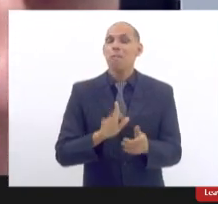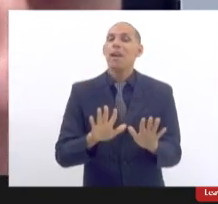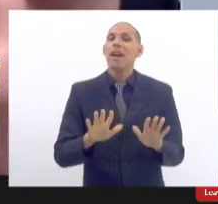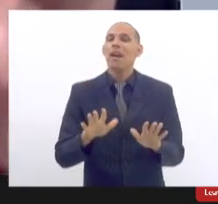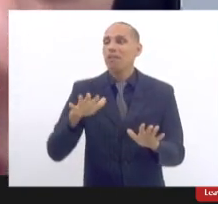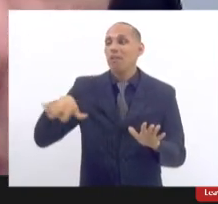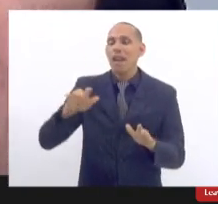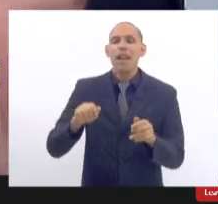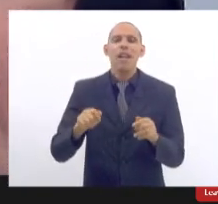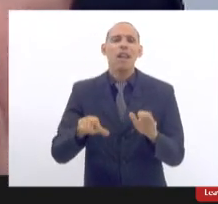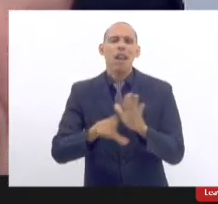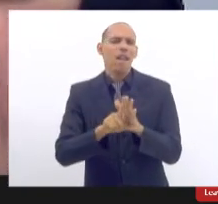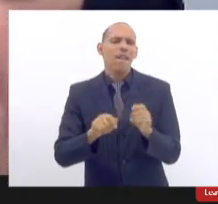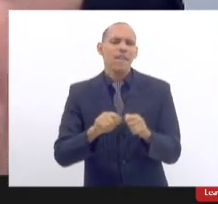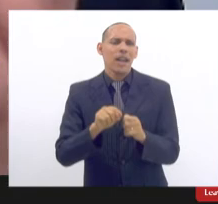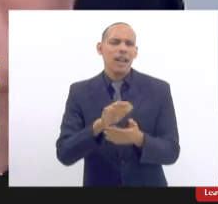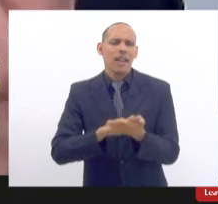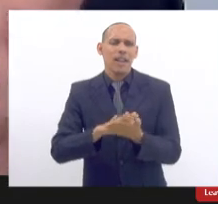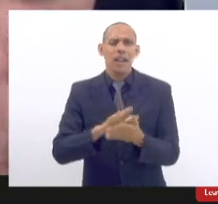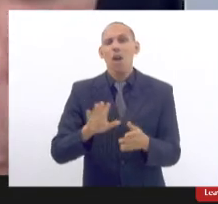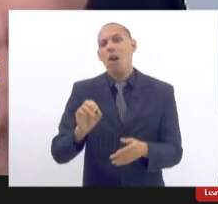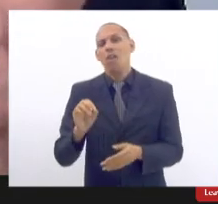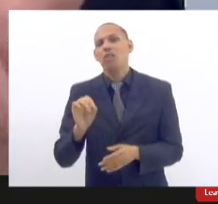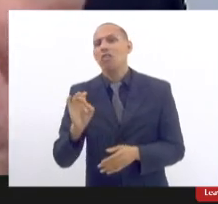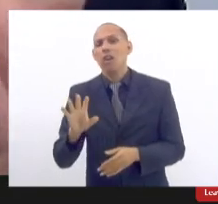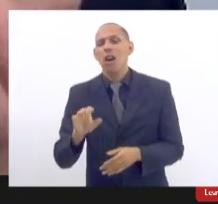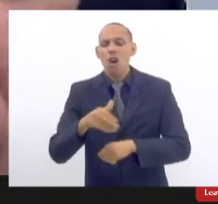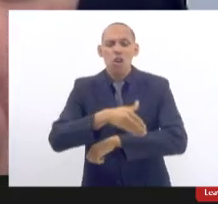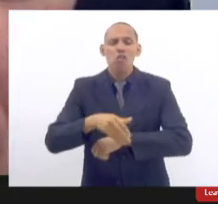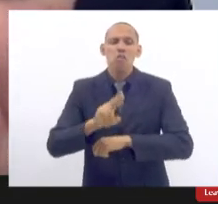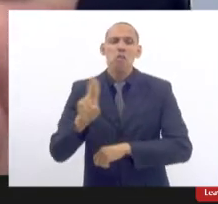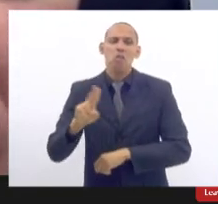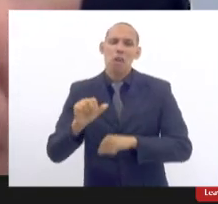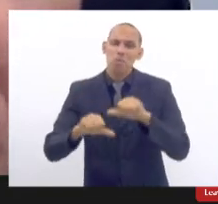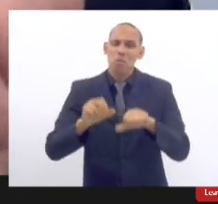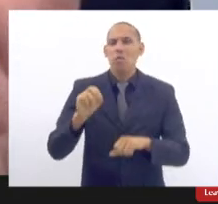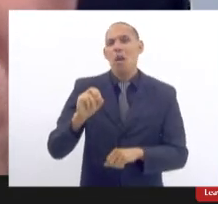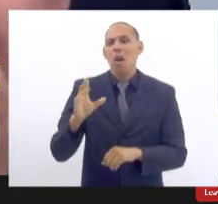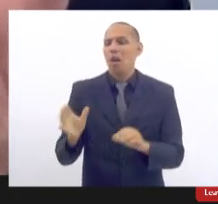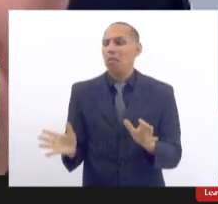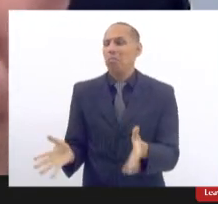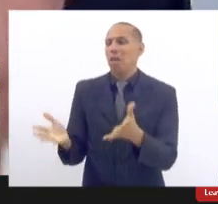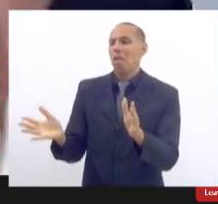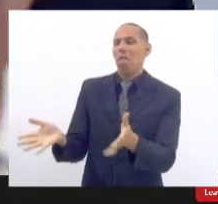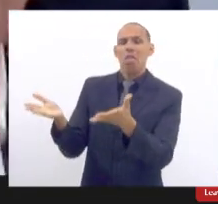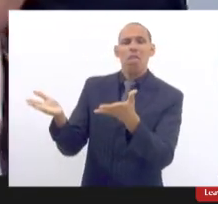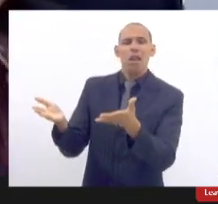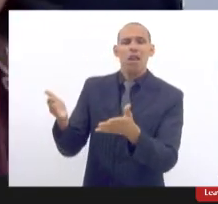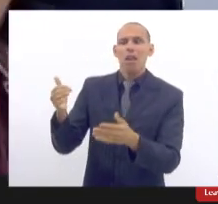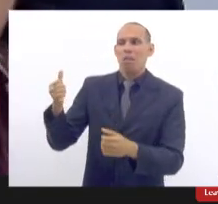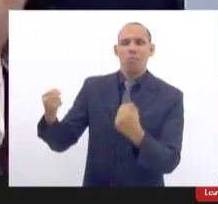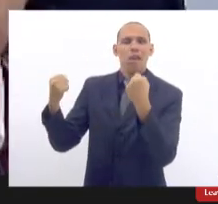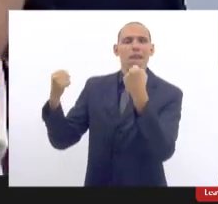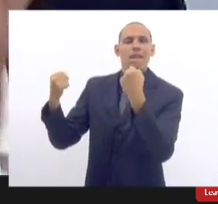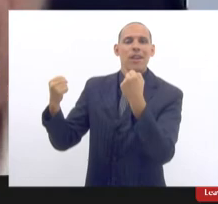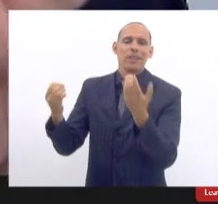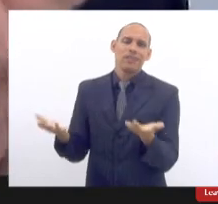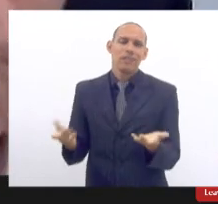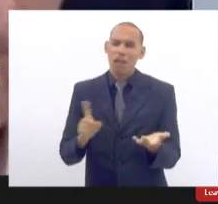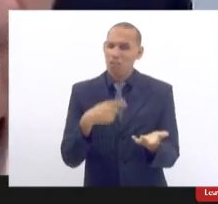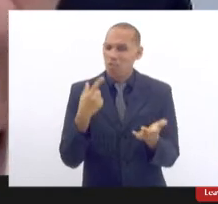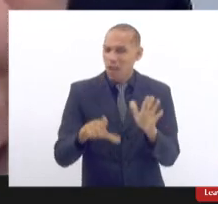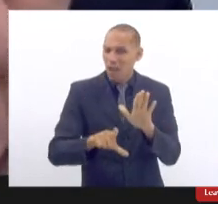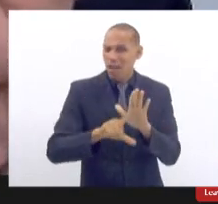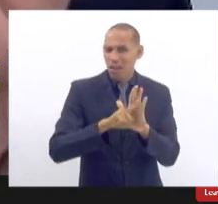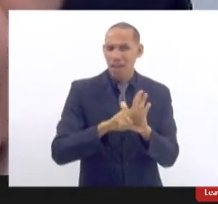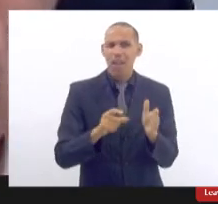para dar nome de rua ou bajular os poderosos de plantão quando a gente faz uma lei boa para saneamento